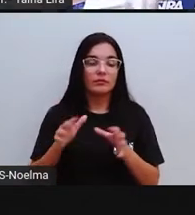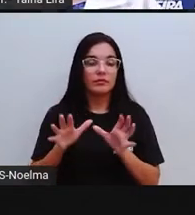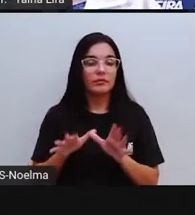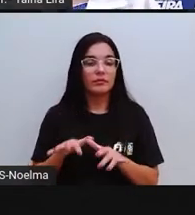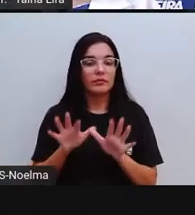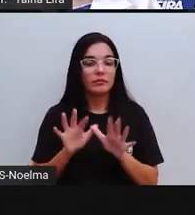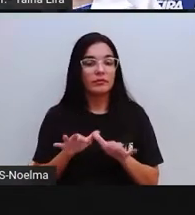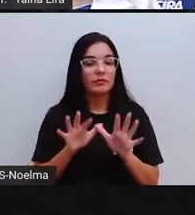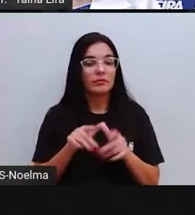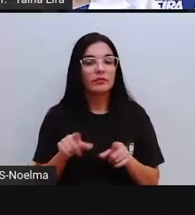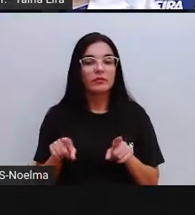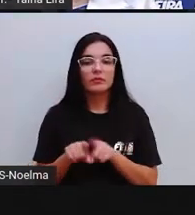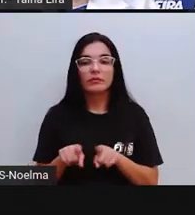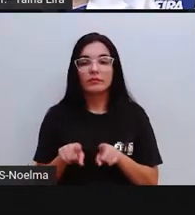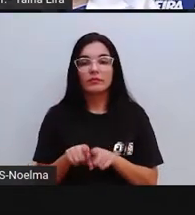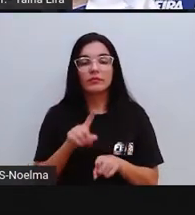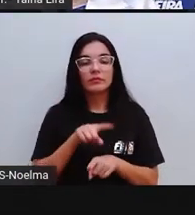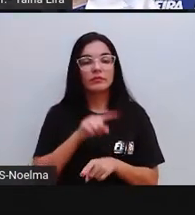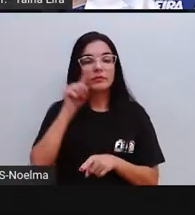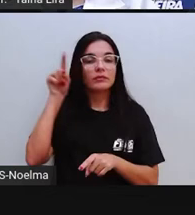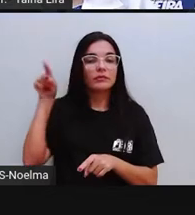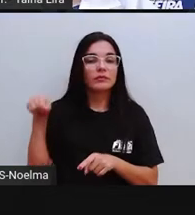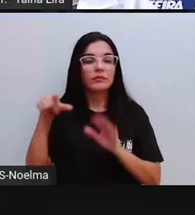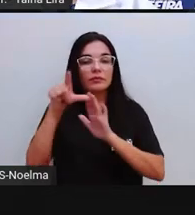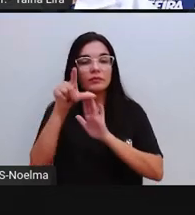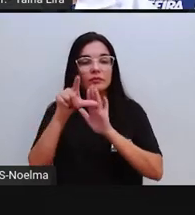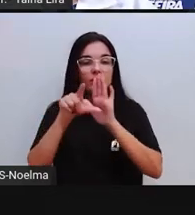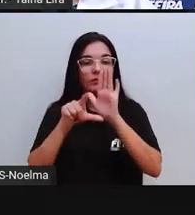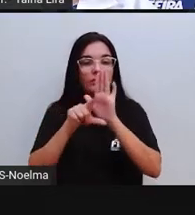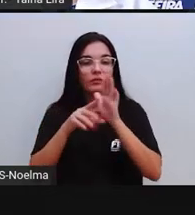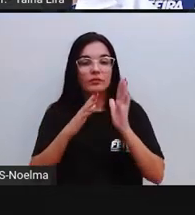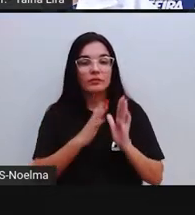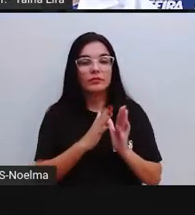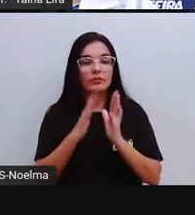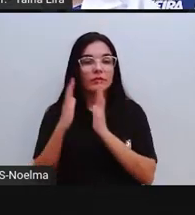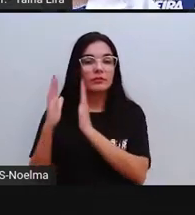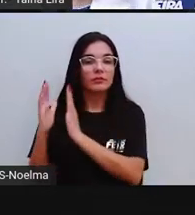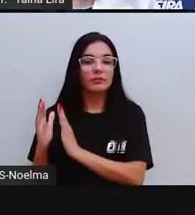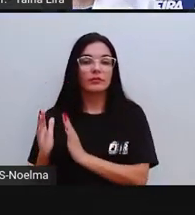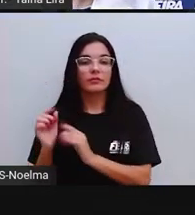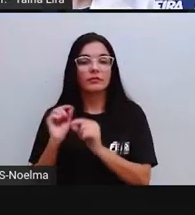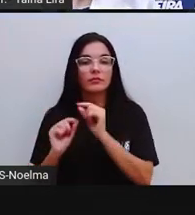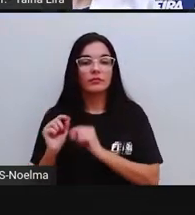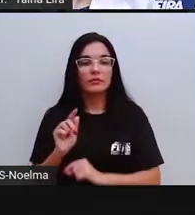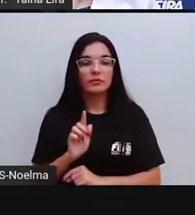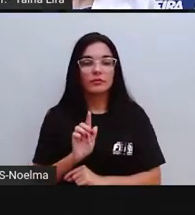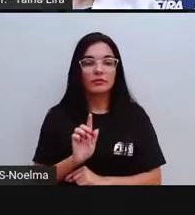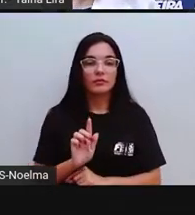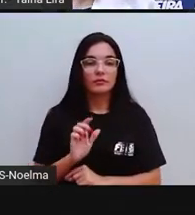A mesma coisa aconteceu aqui, ó, nas palavrinhas que tem o GÉ junto com a vogal O.